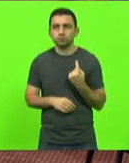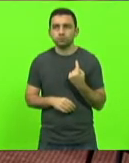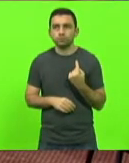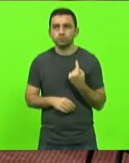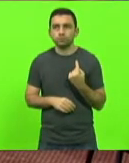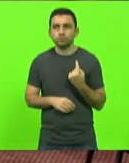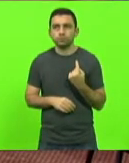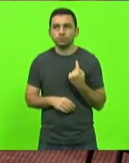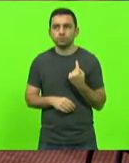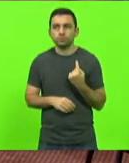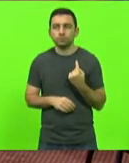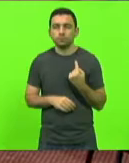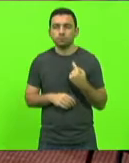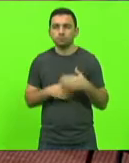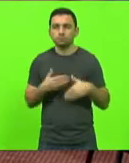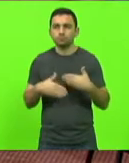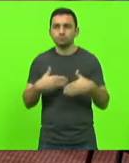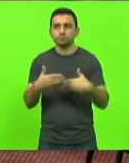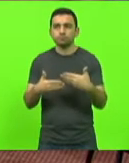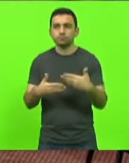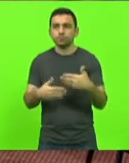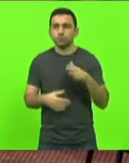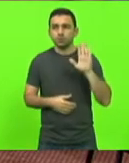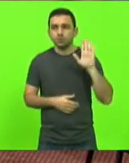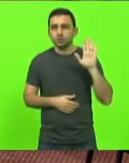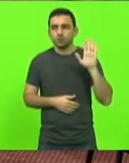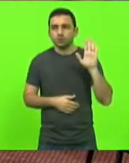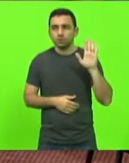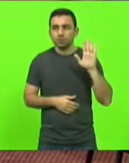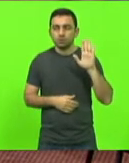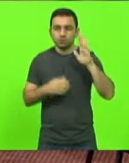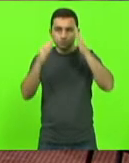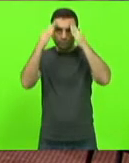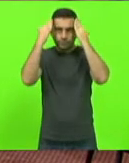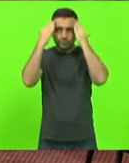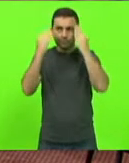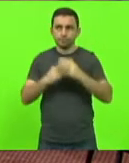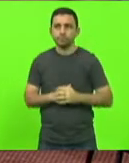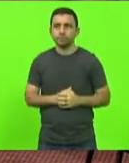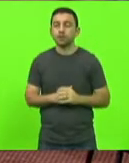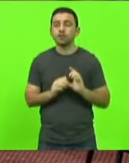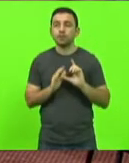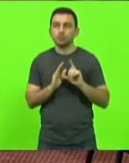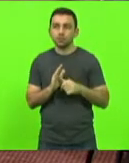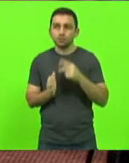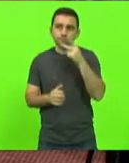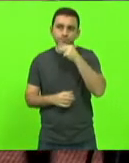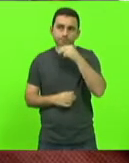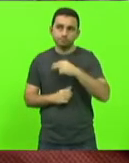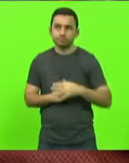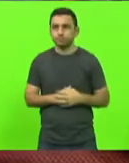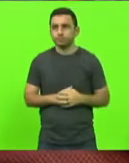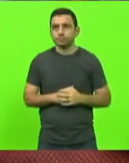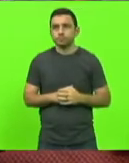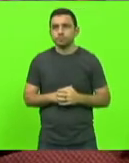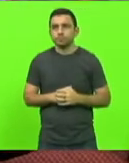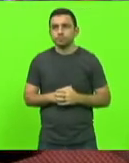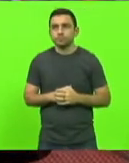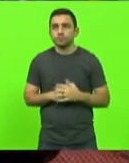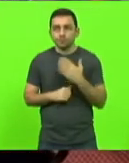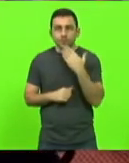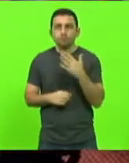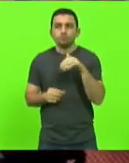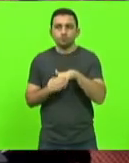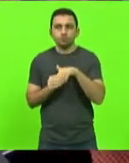Para encaminhamento de votação, a palavra do deputado José Milton Schaeffer, na sequência, deputado Kennedy. Peço o